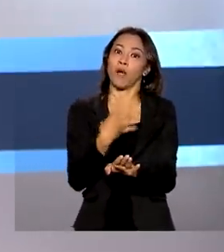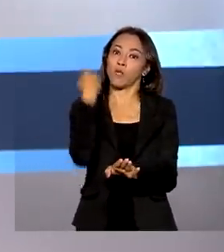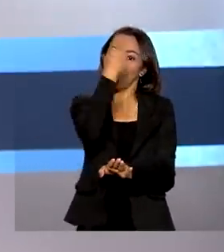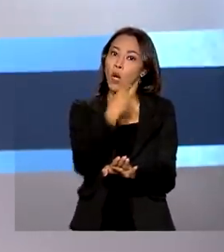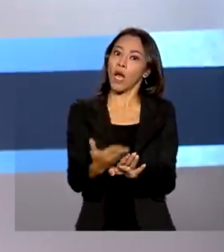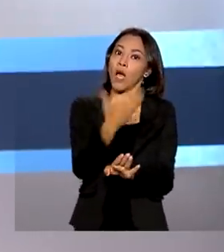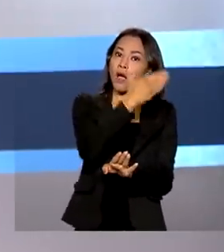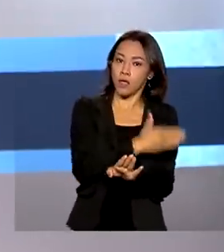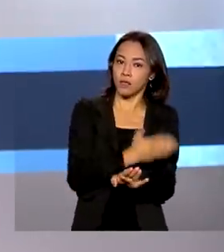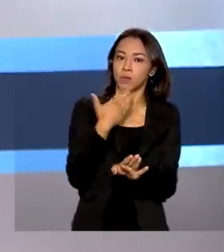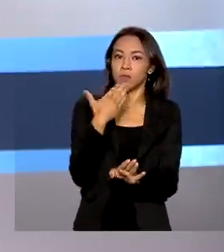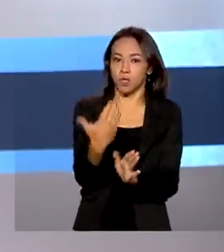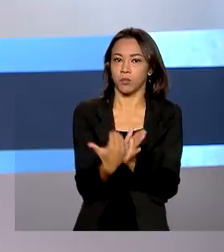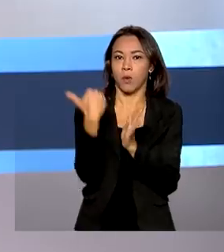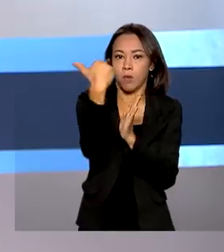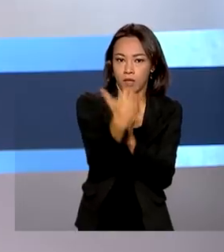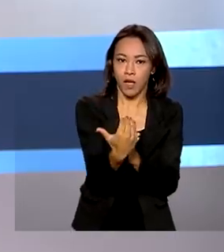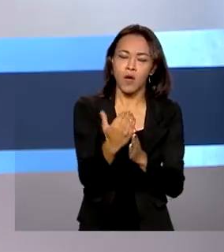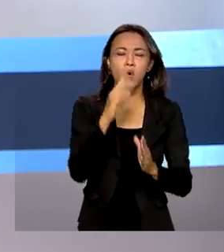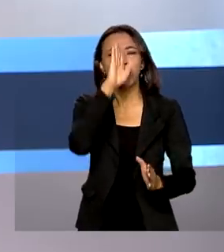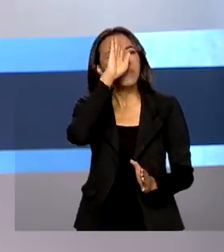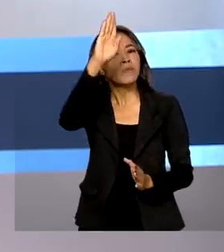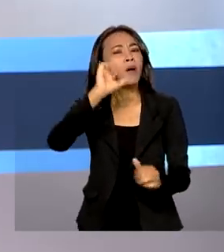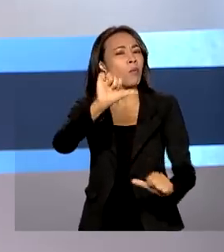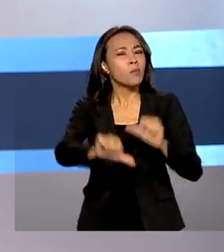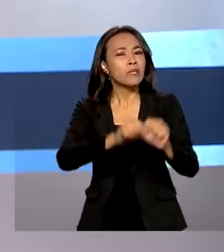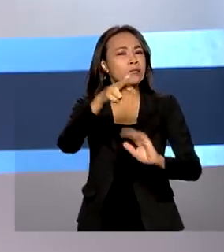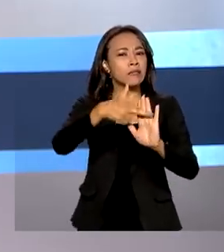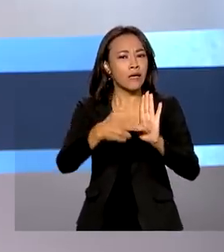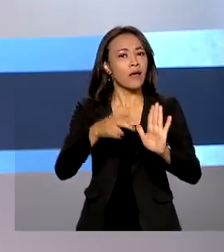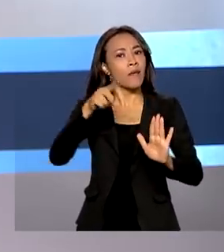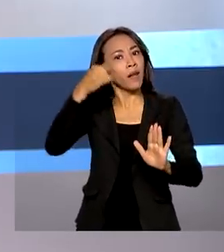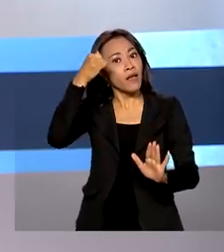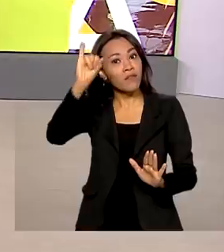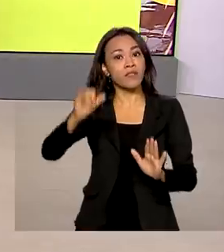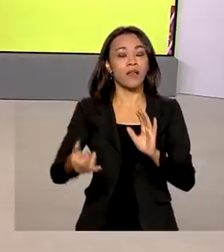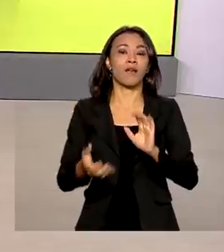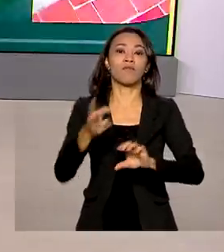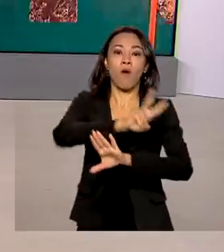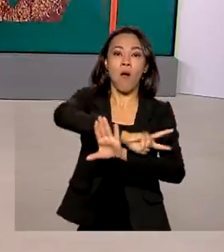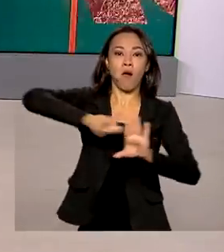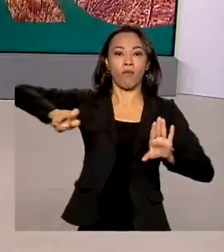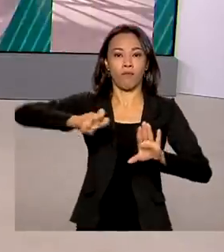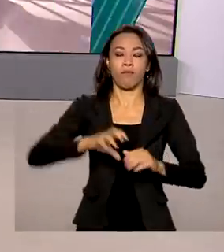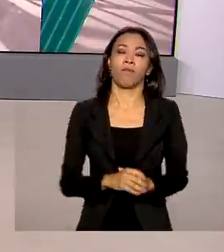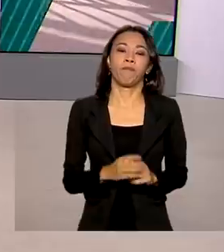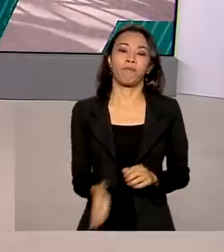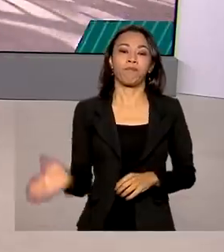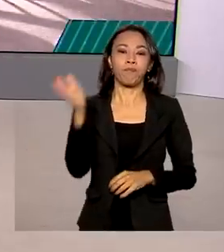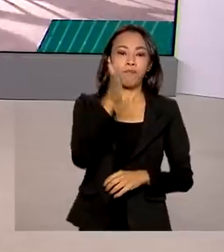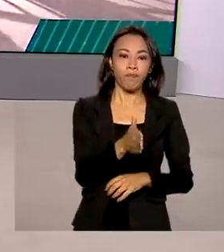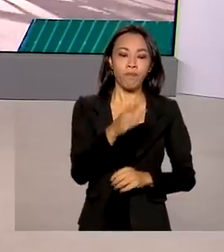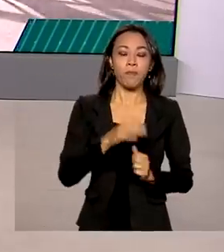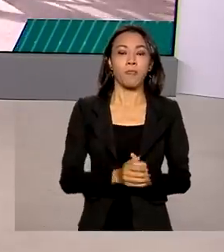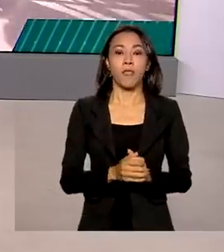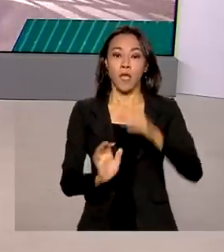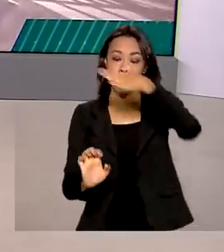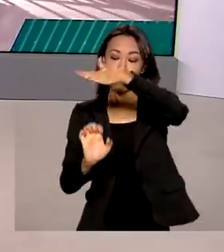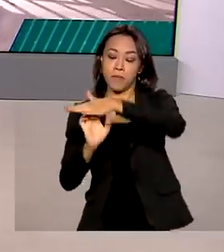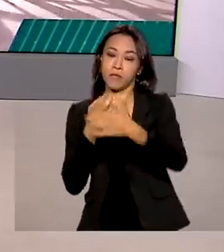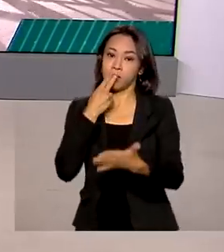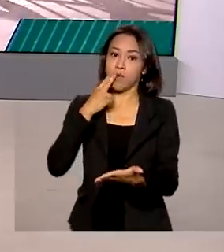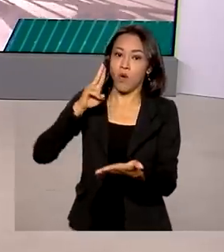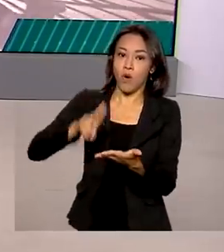Segundo o Banco Central, o principal motivo da mudança é a prevenção de fraudes. Os Correios vão realizar o leilão de